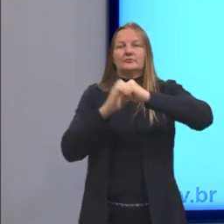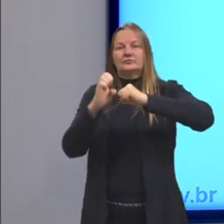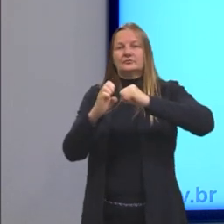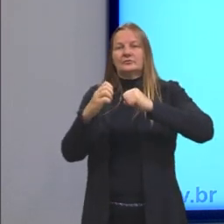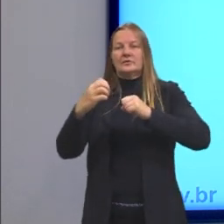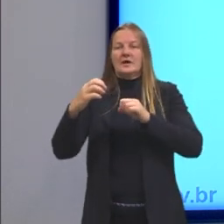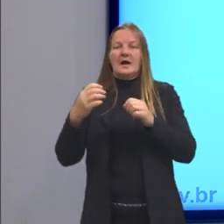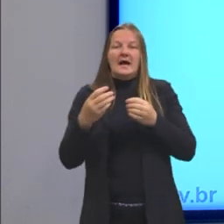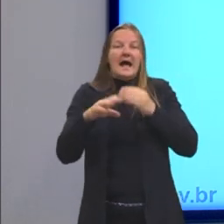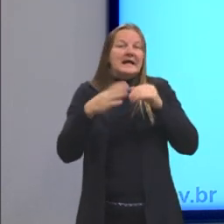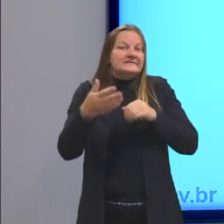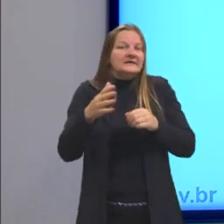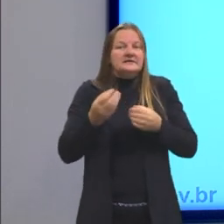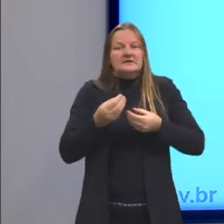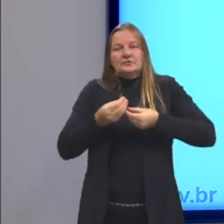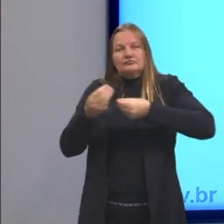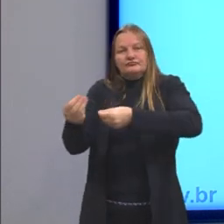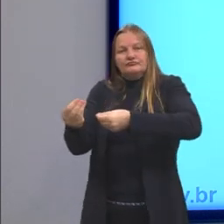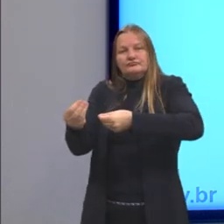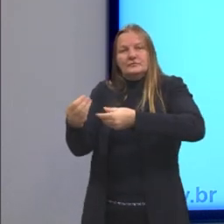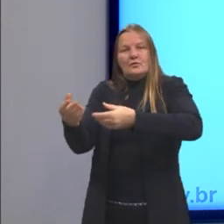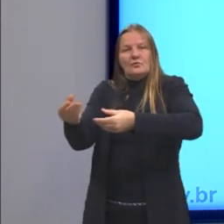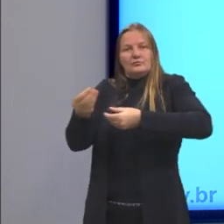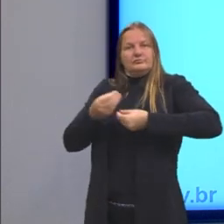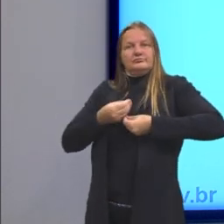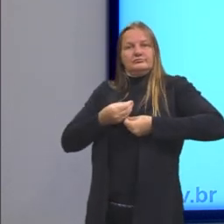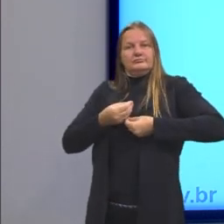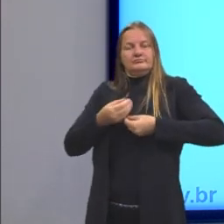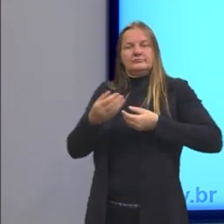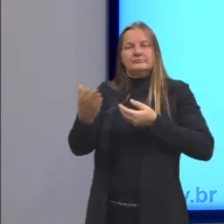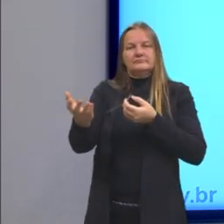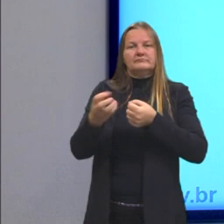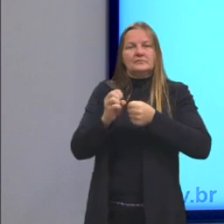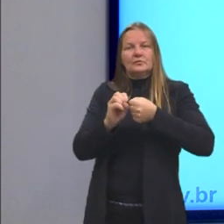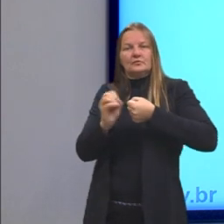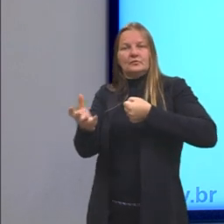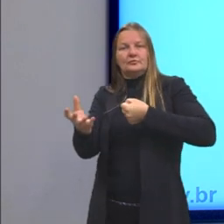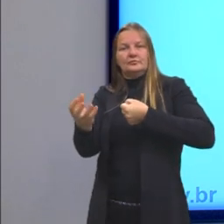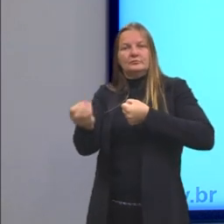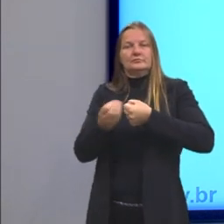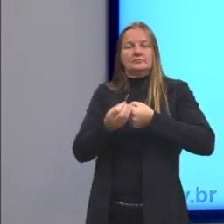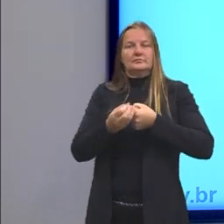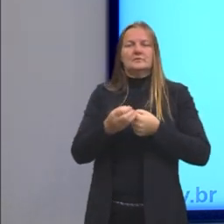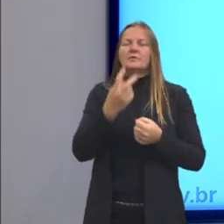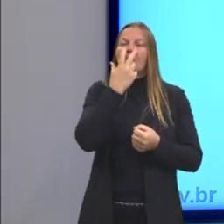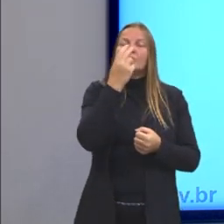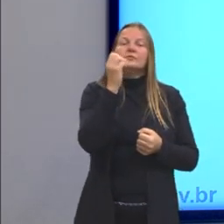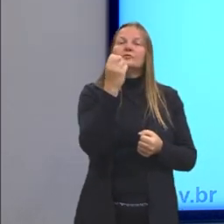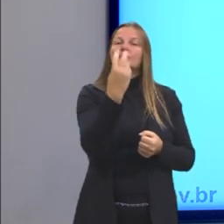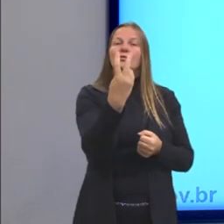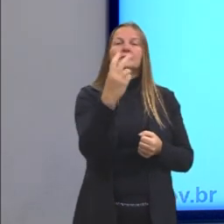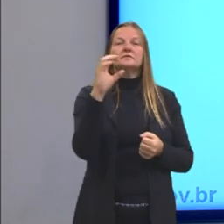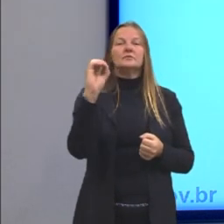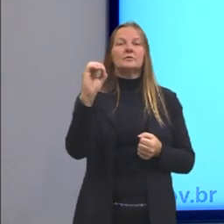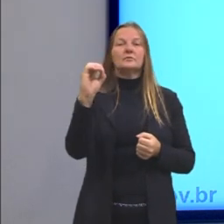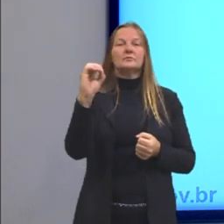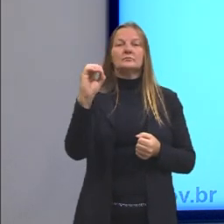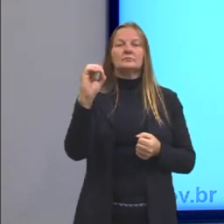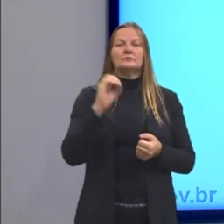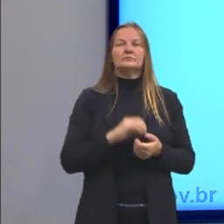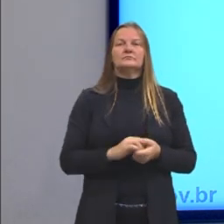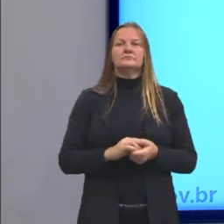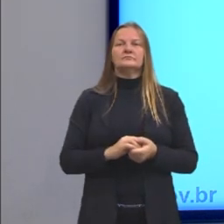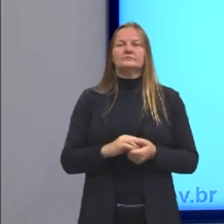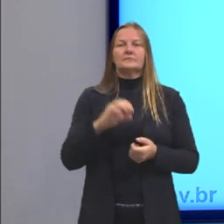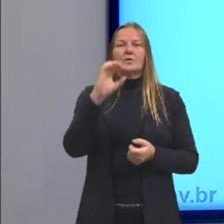doam. Uma molécula pode ser tão simples como a combinação de dois átomos de oxigênio. Então, se eu tenho dois átomos de oxigênio, que a